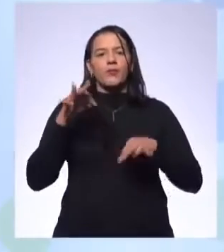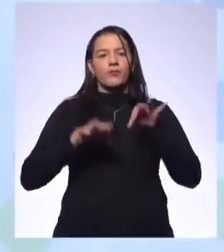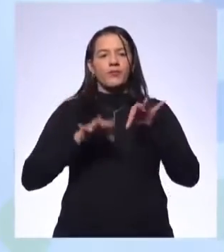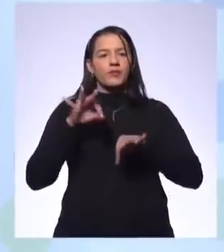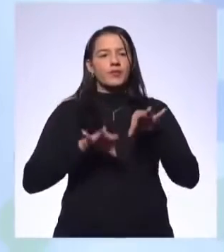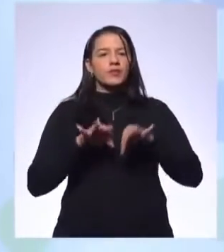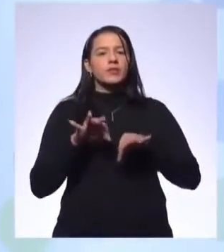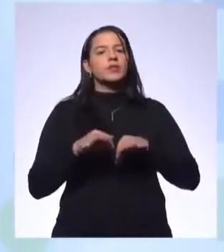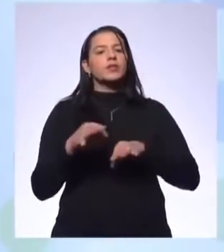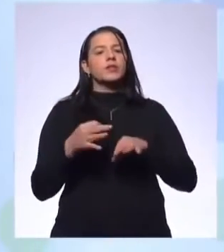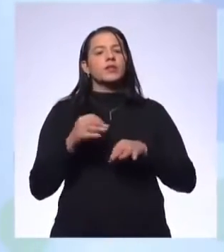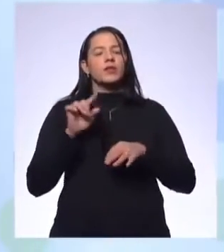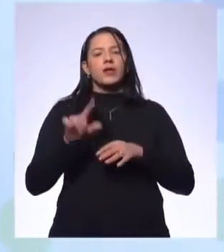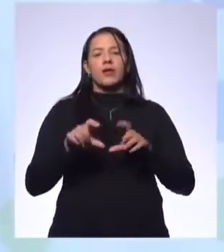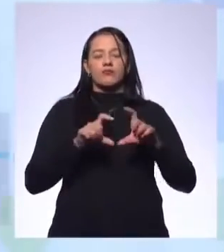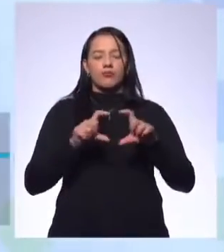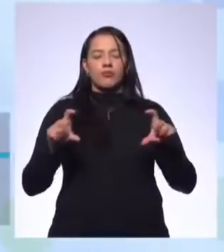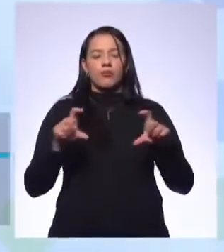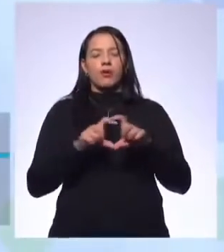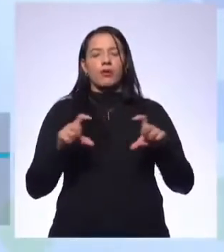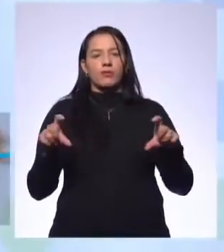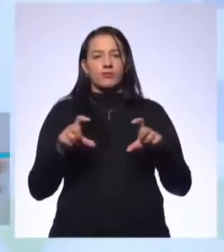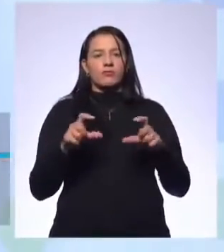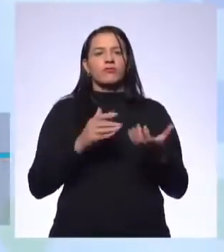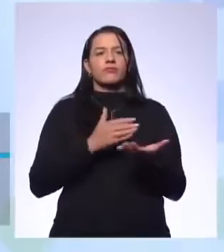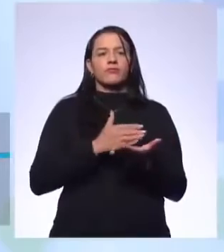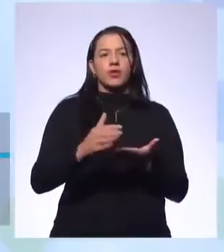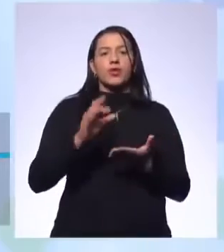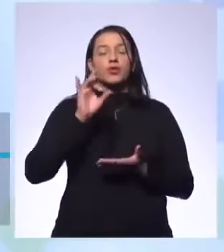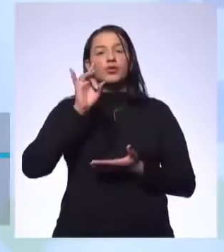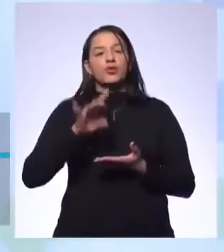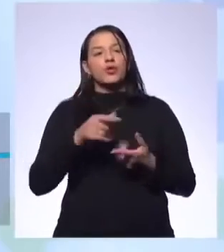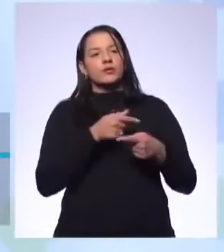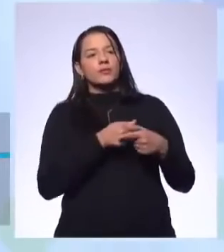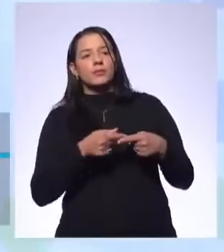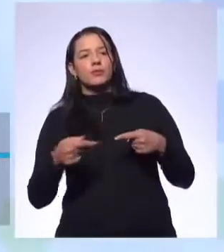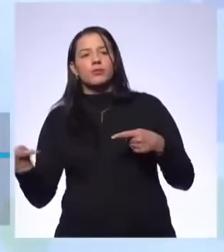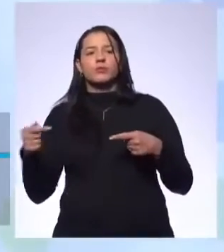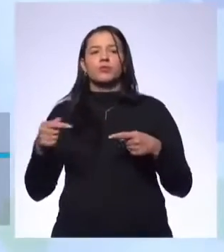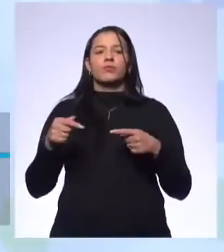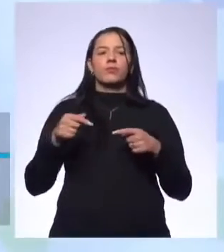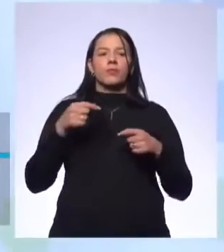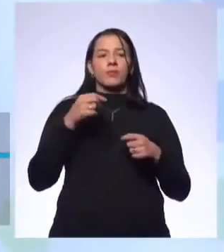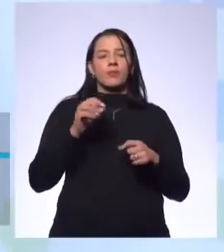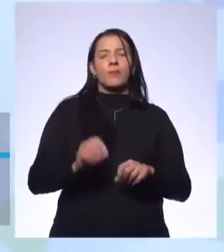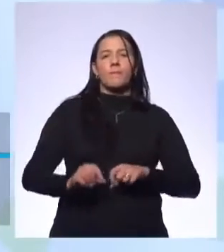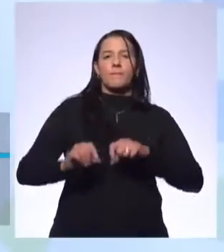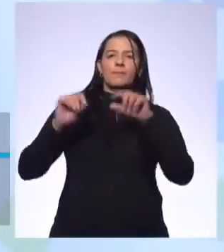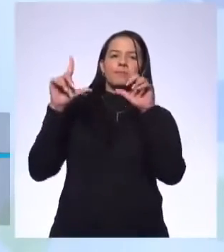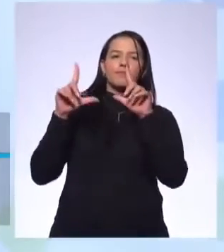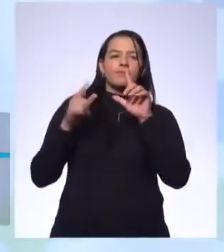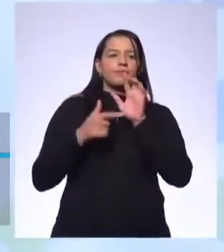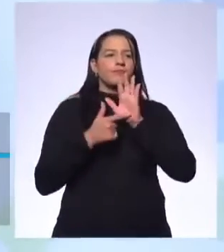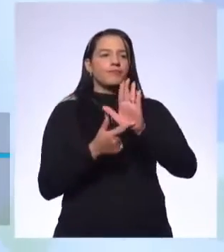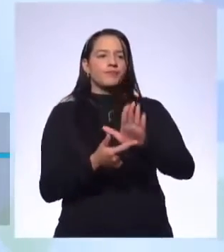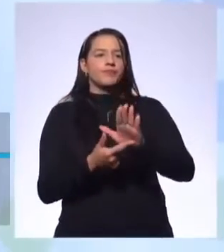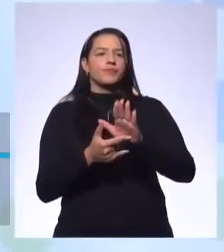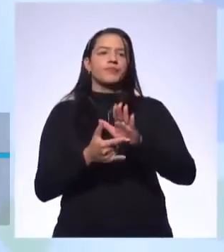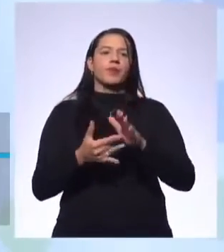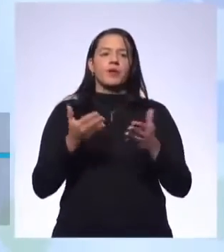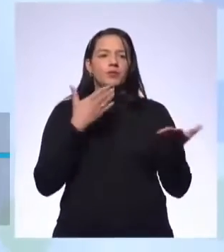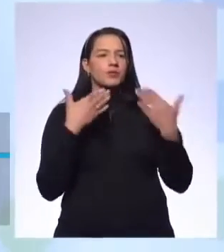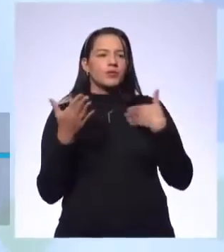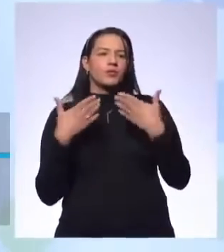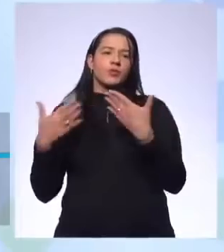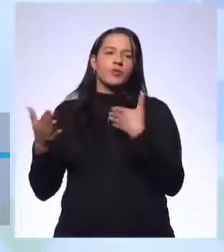parágrafos de introdução. A gente fazia uma semana inteira só de introdução. Eu apresentava lá, né? A questão polêmica, a gente